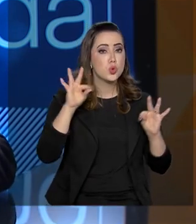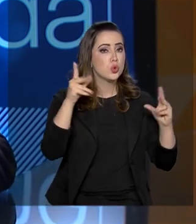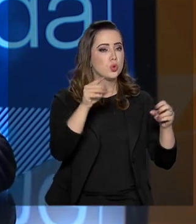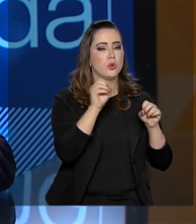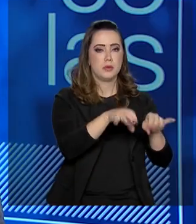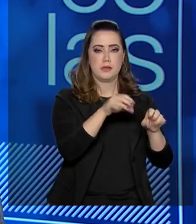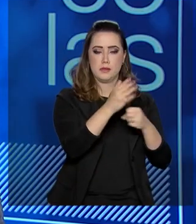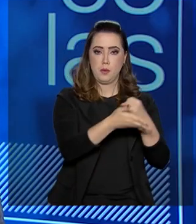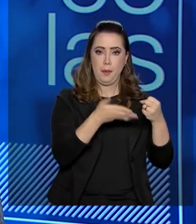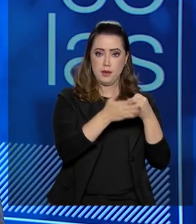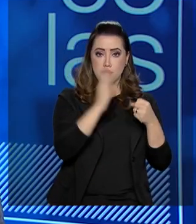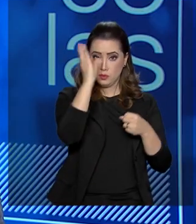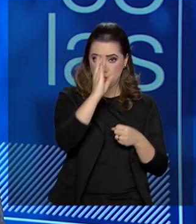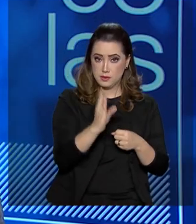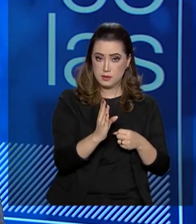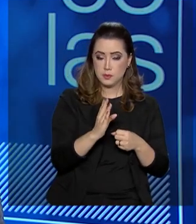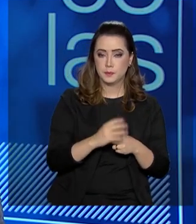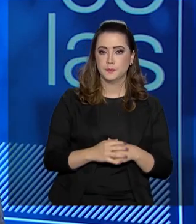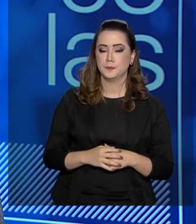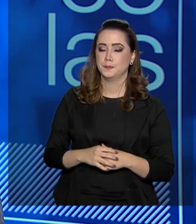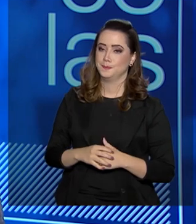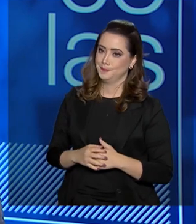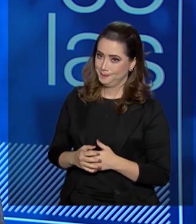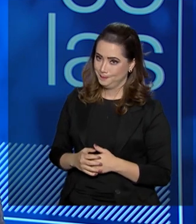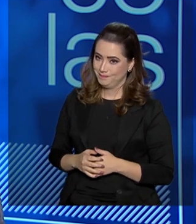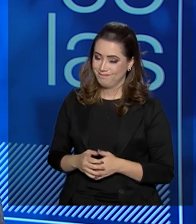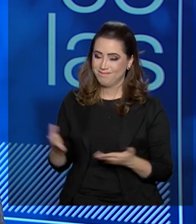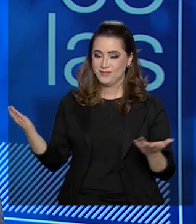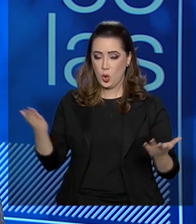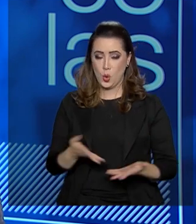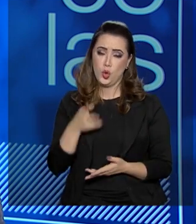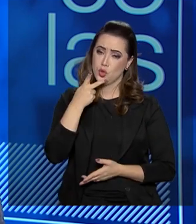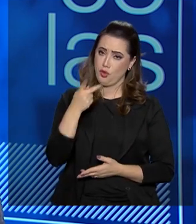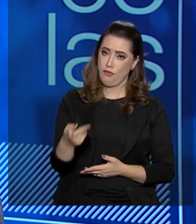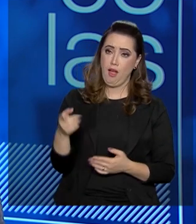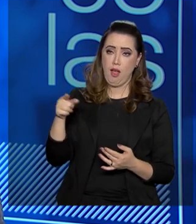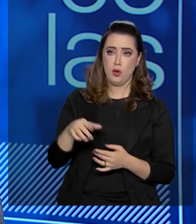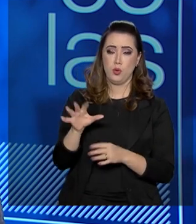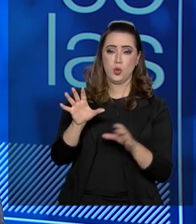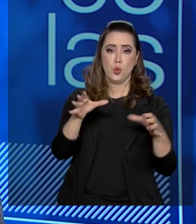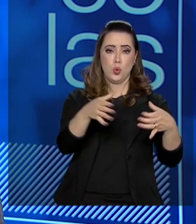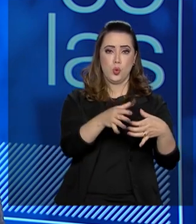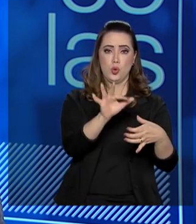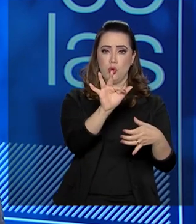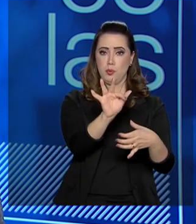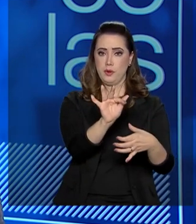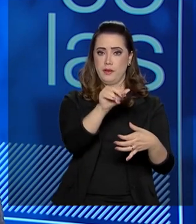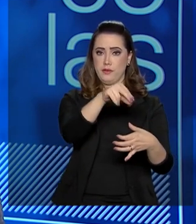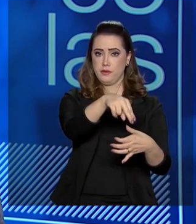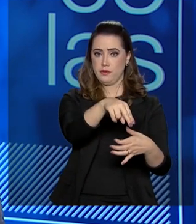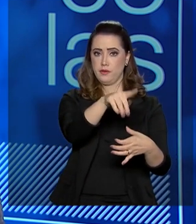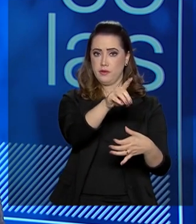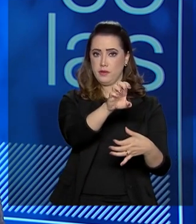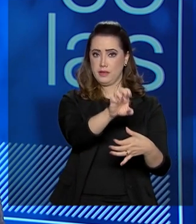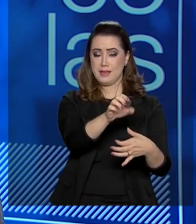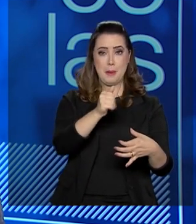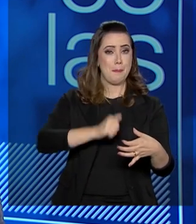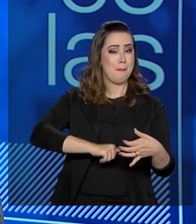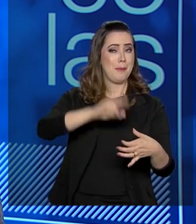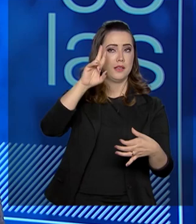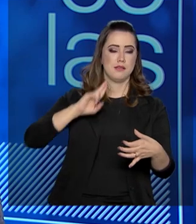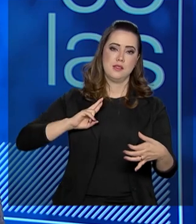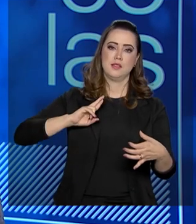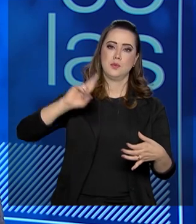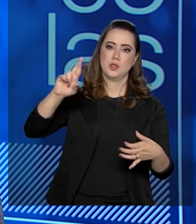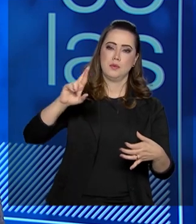país? Paulo, hoje eu diria que o FNDE, ele tem a maior responsabilidade e capilaridade